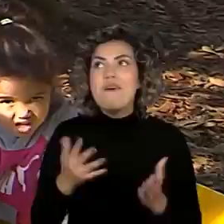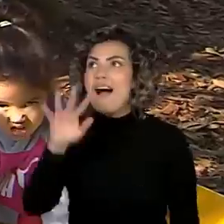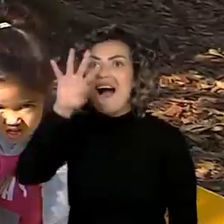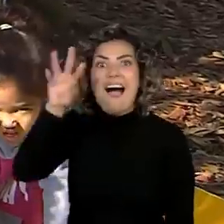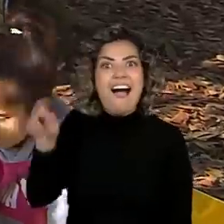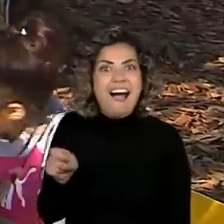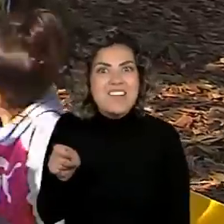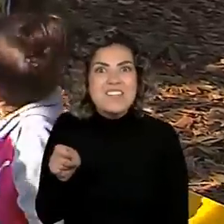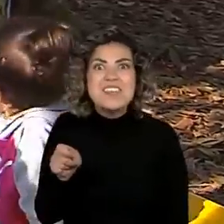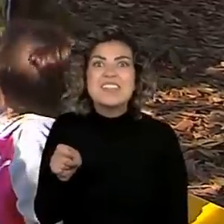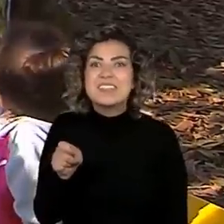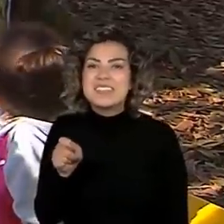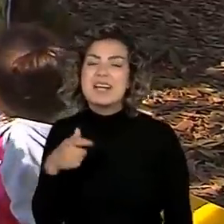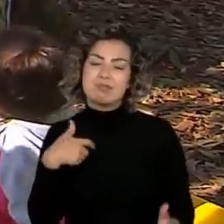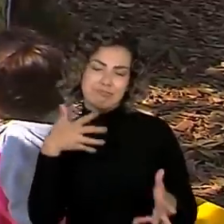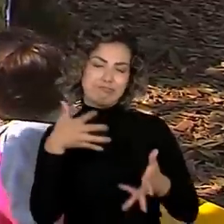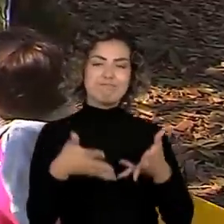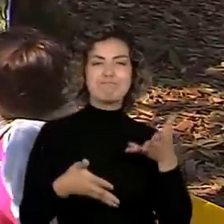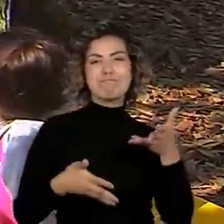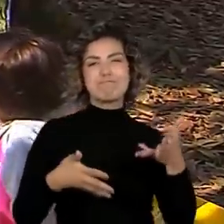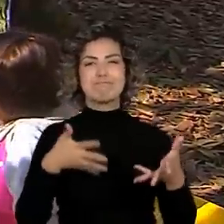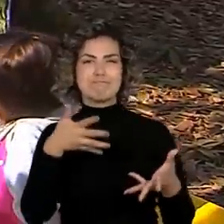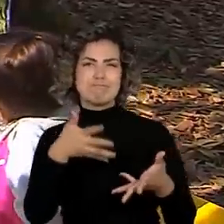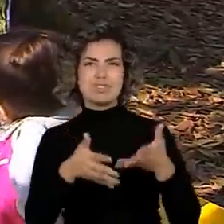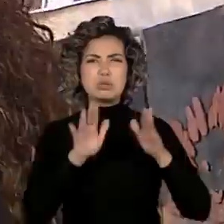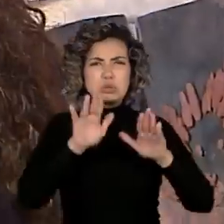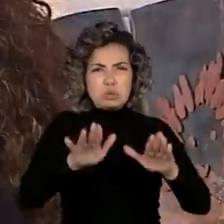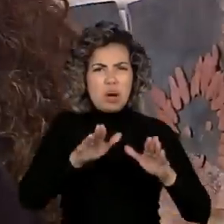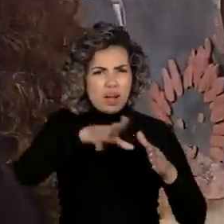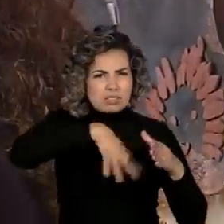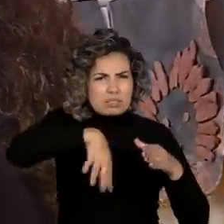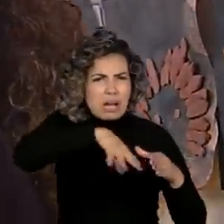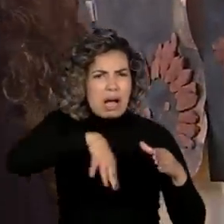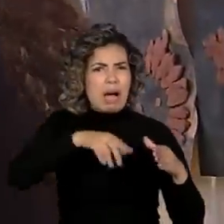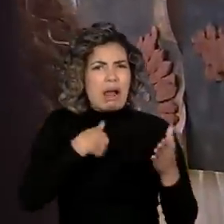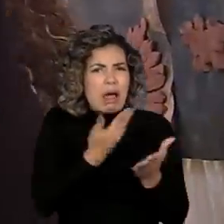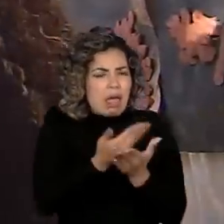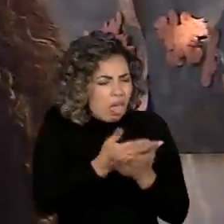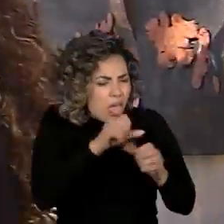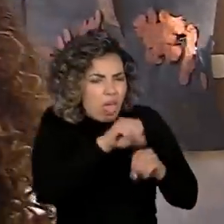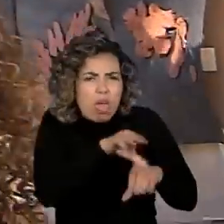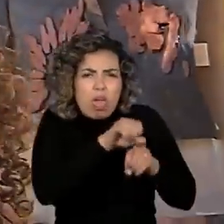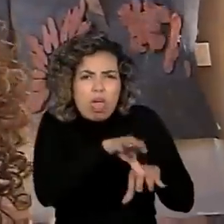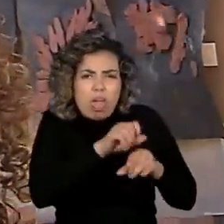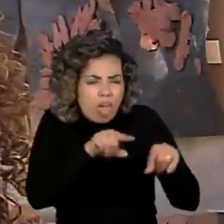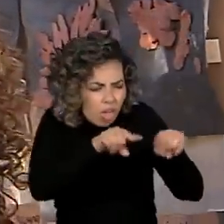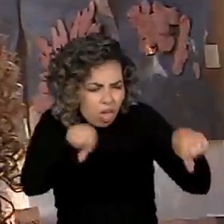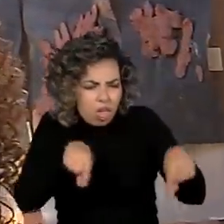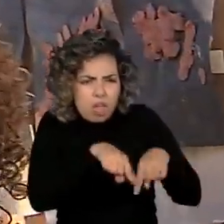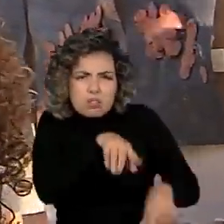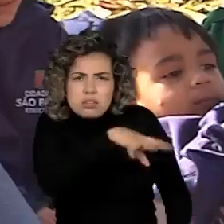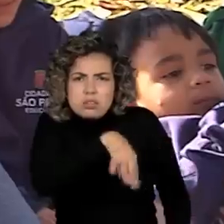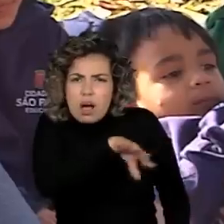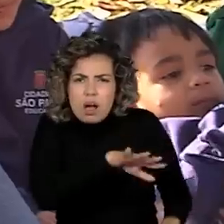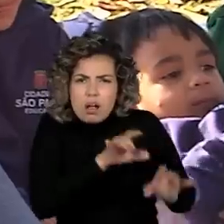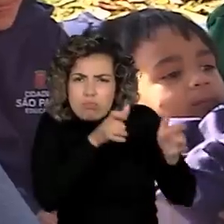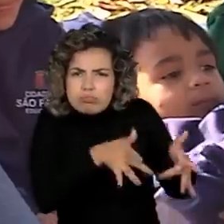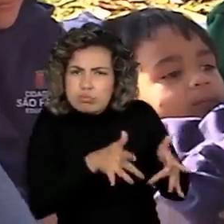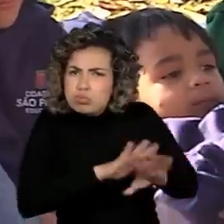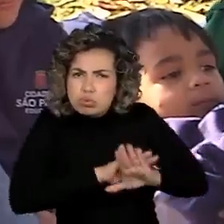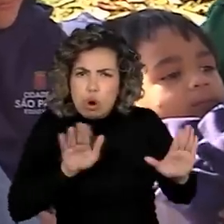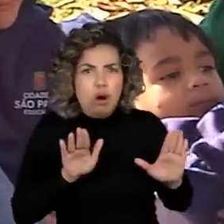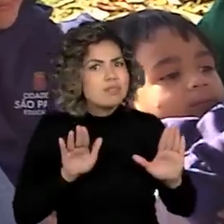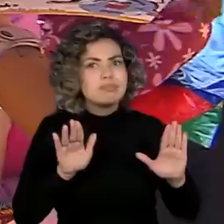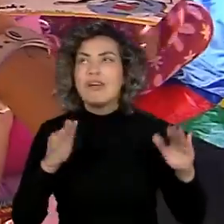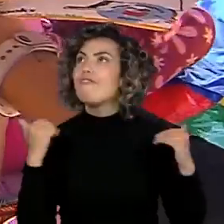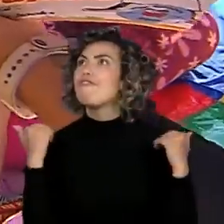O projeto vai além dos limites da sala de aula. Para contar as histórias, as professoras exploram todos os